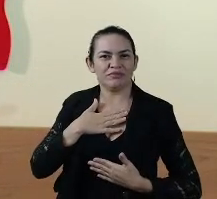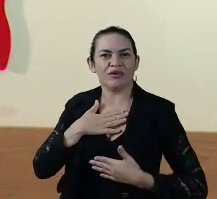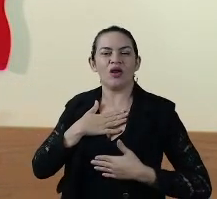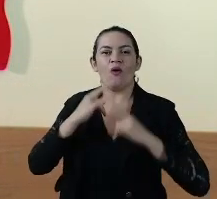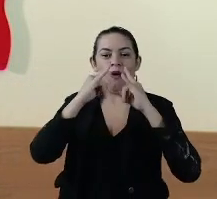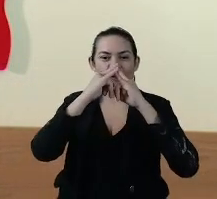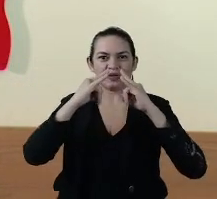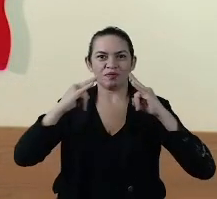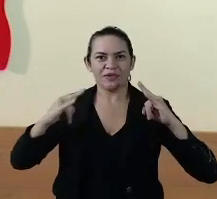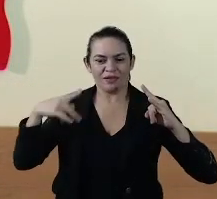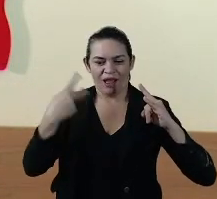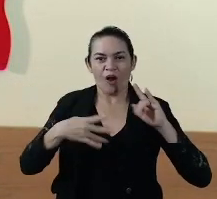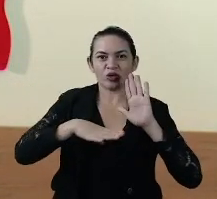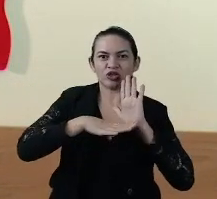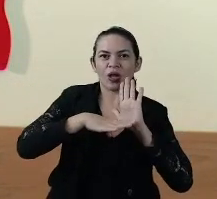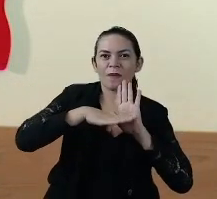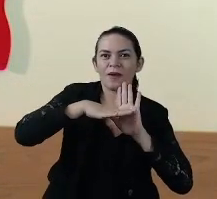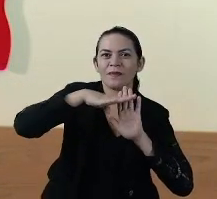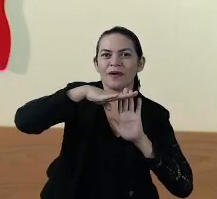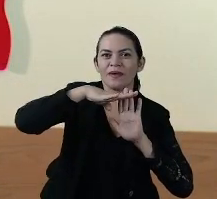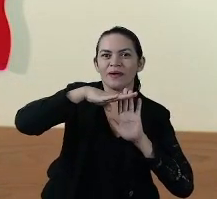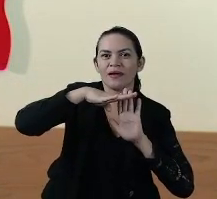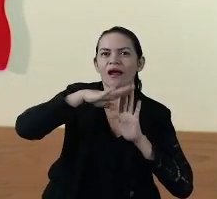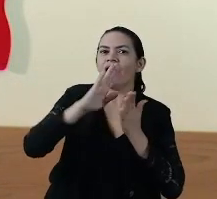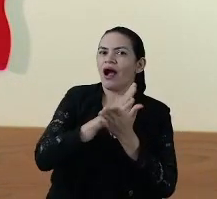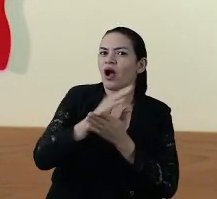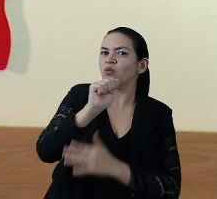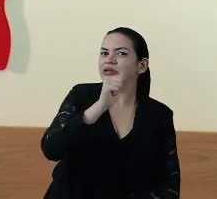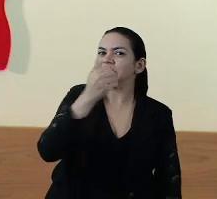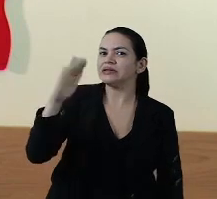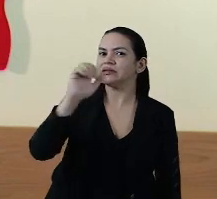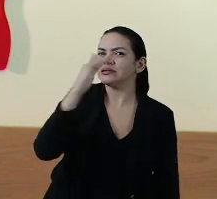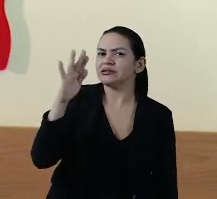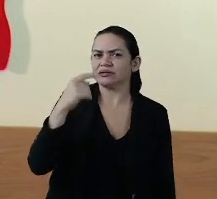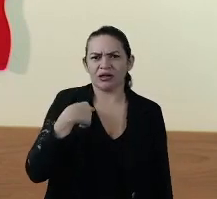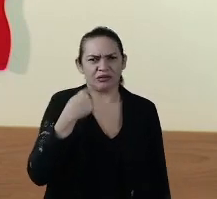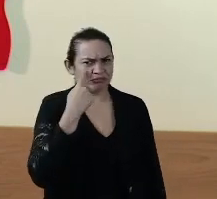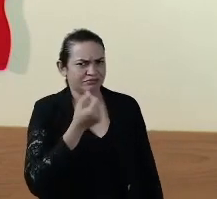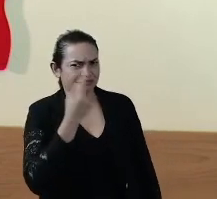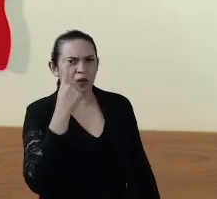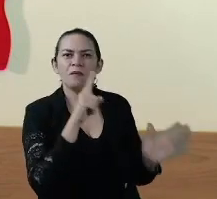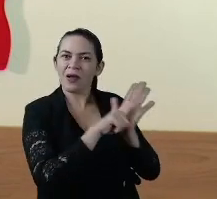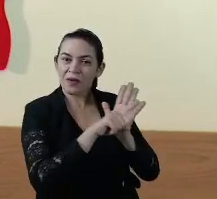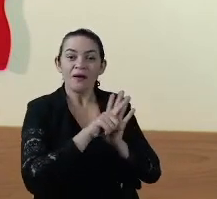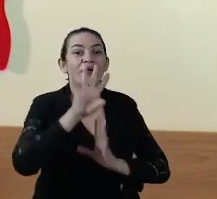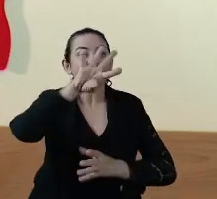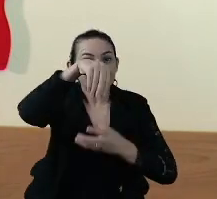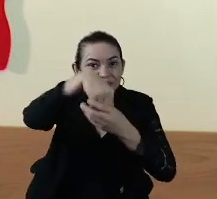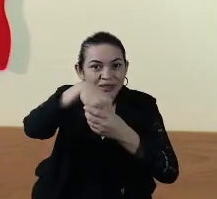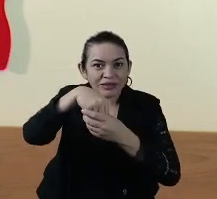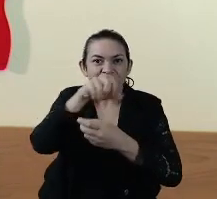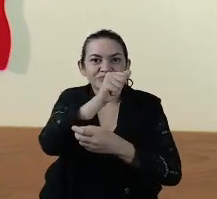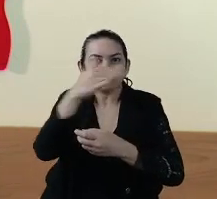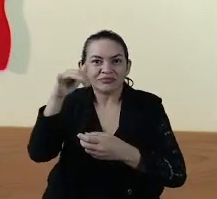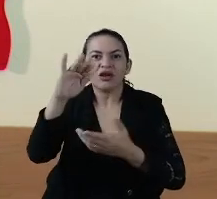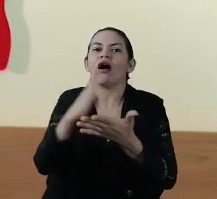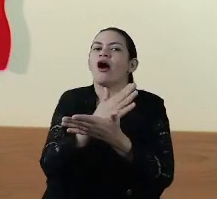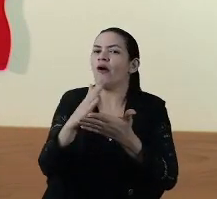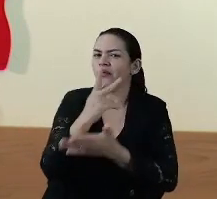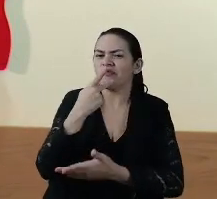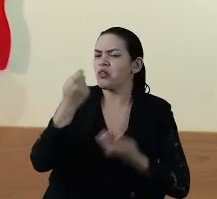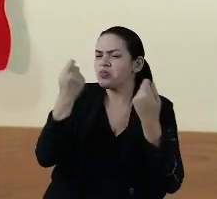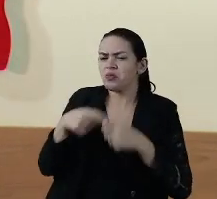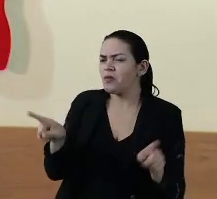hospital de campanha em Açailândia, houve quem questionasse, na cidade de Açailândia, dizendo que não precisava.